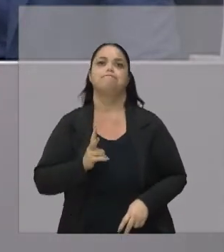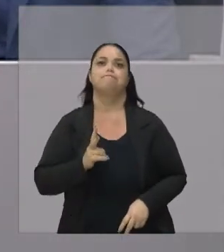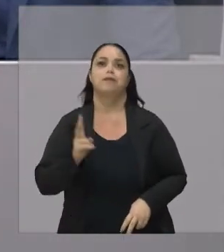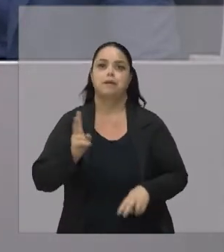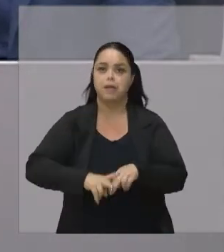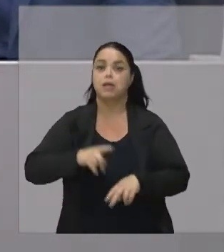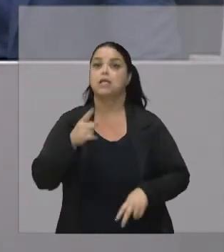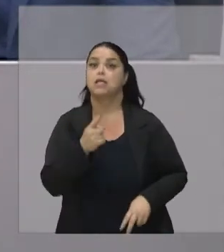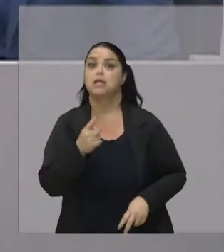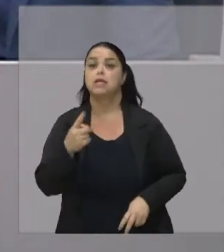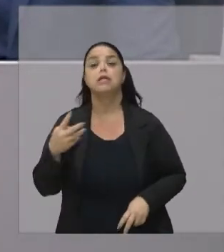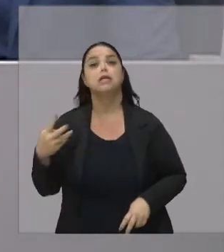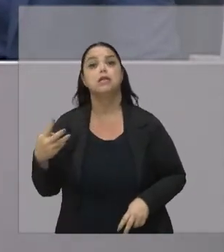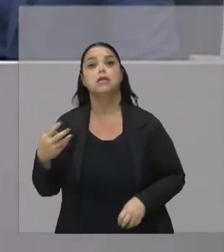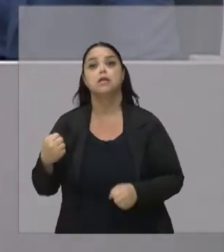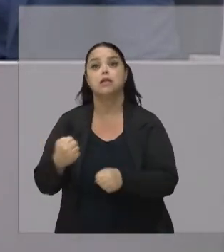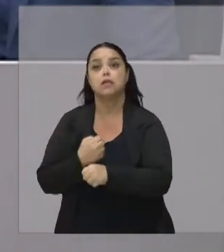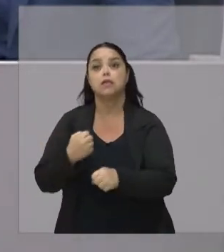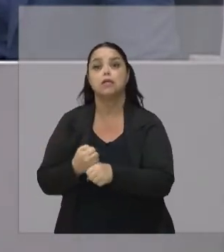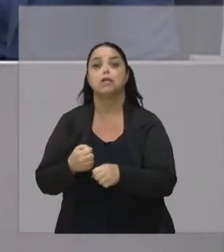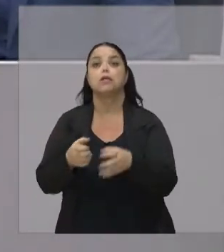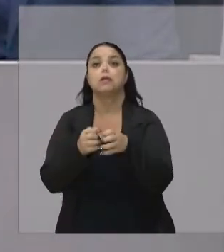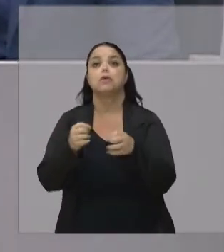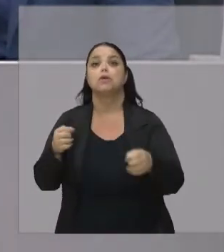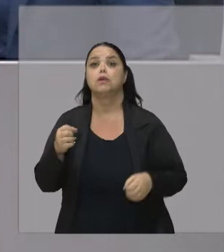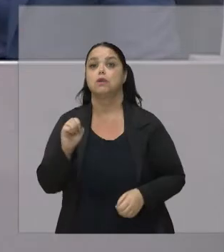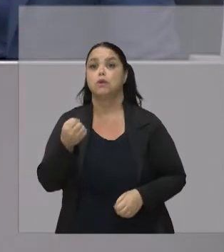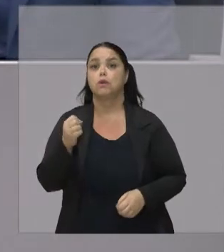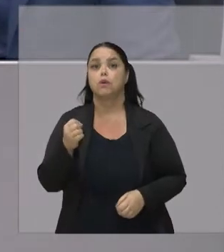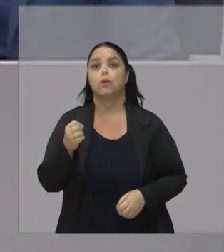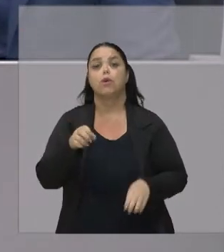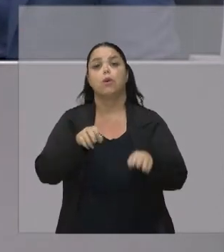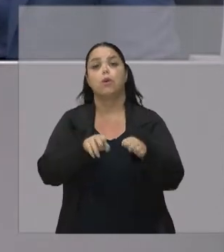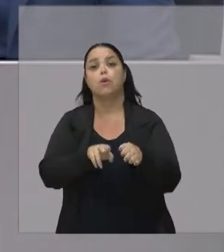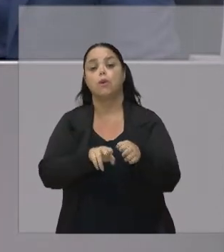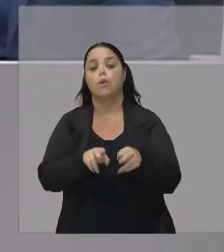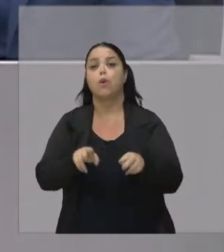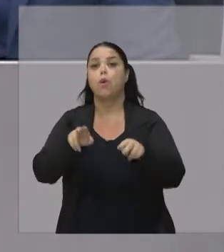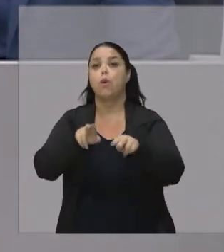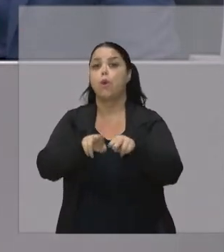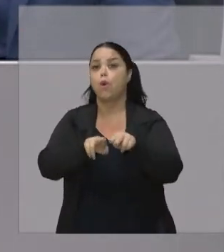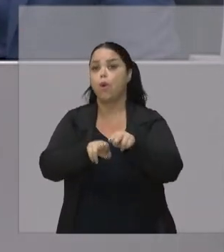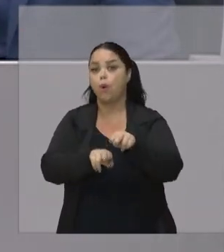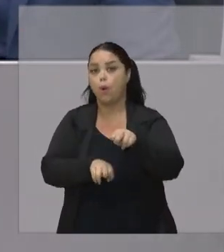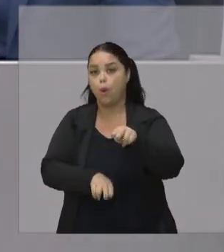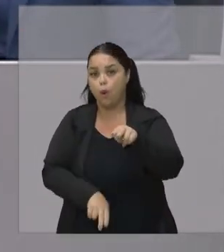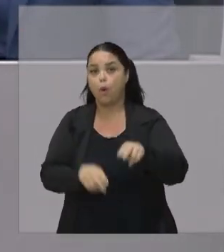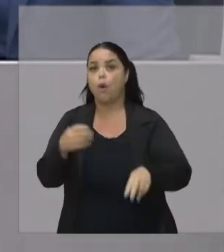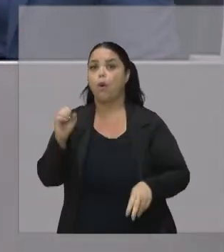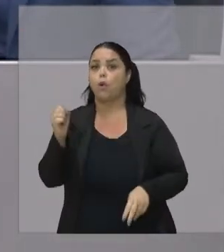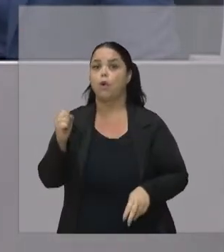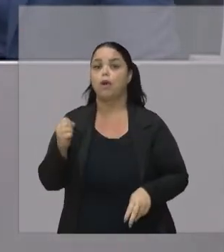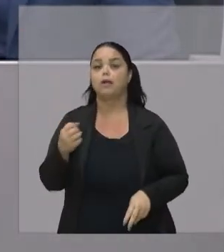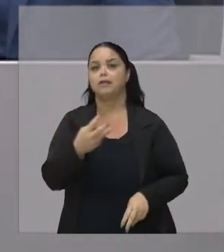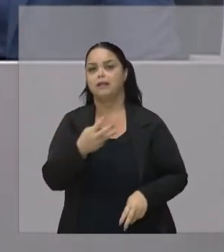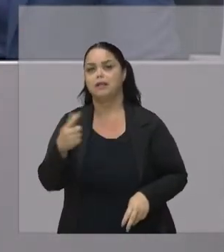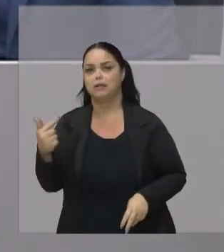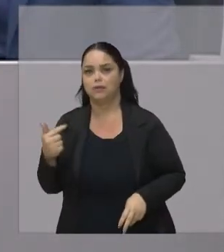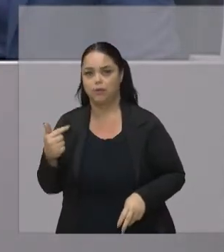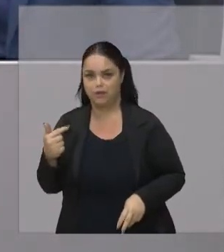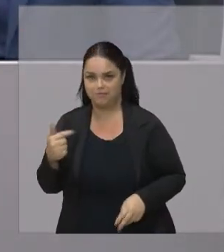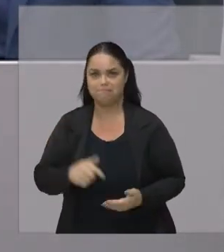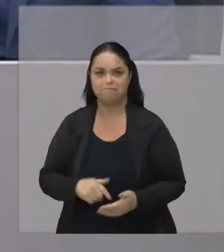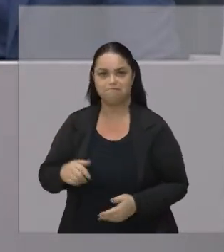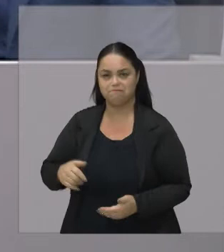anos Numa cela Onde tem Oito camas E tem 32 O cara Que era Para ser O fora de série